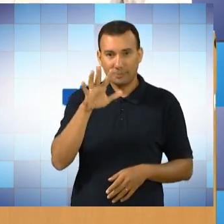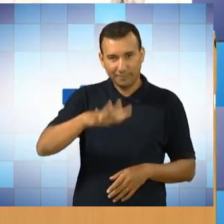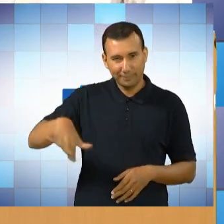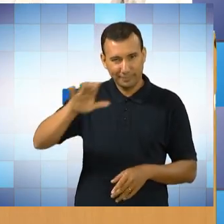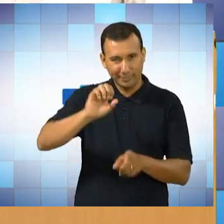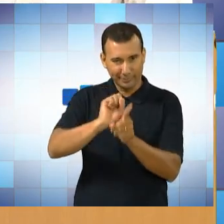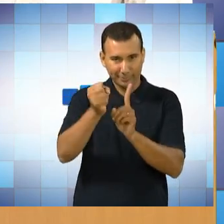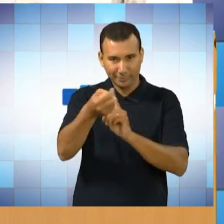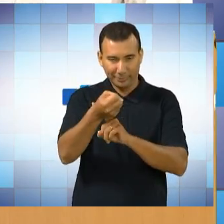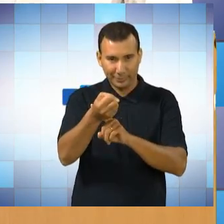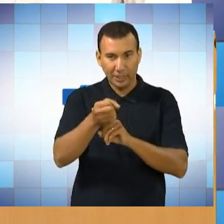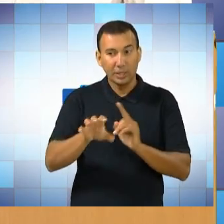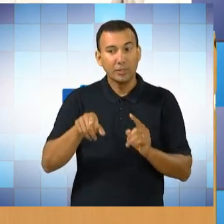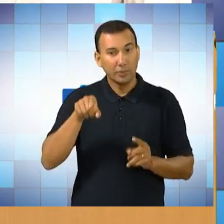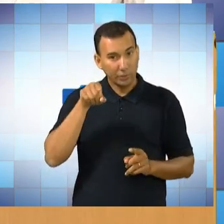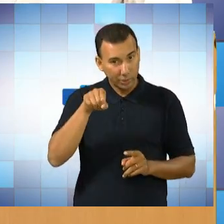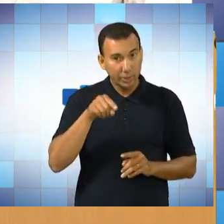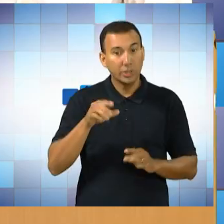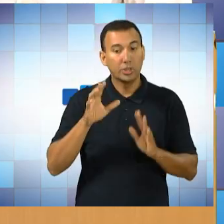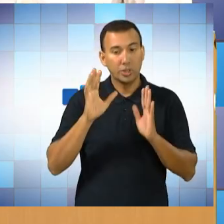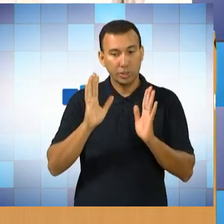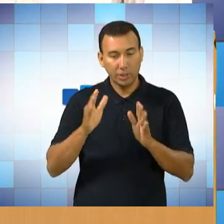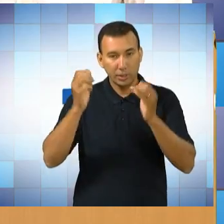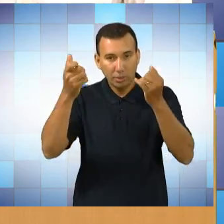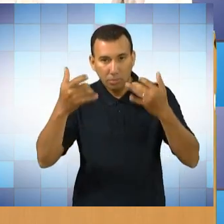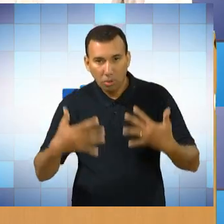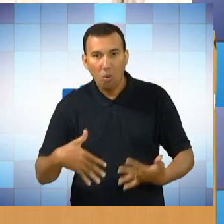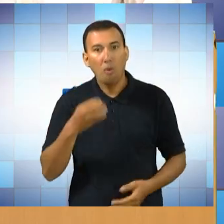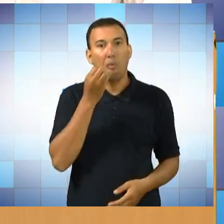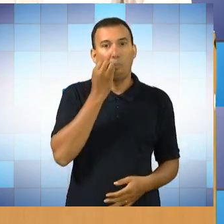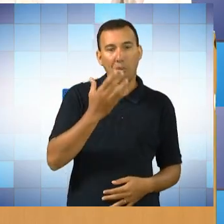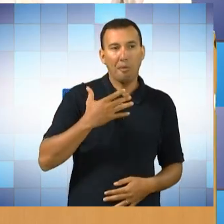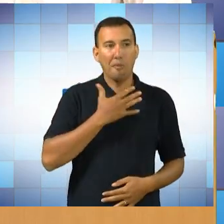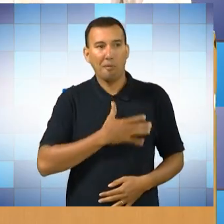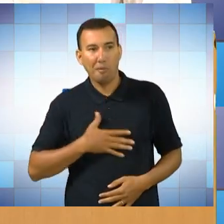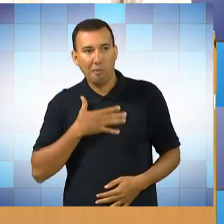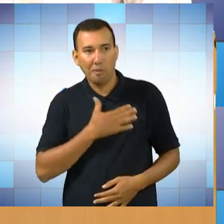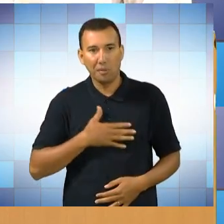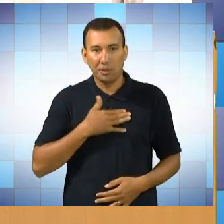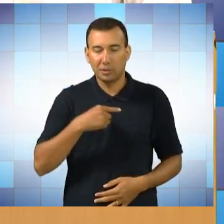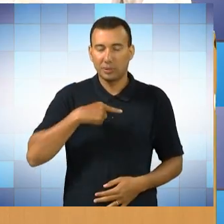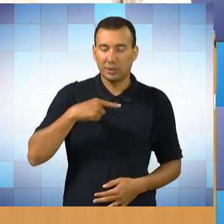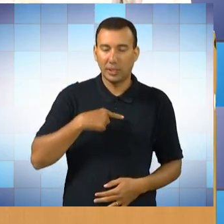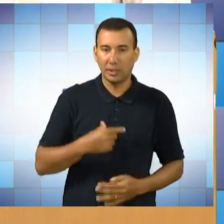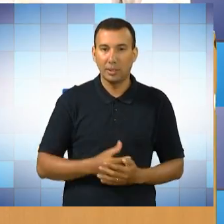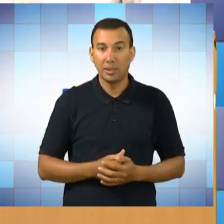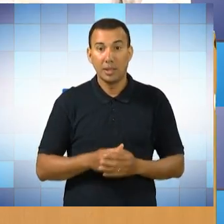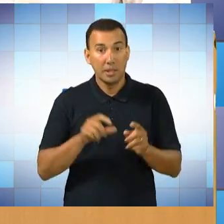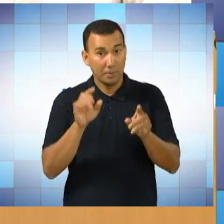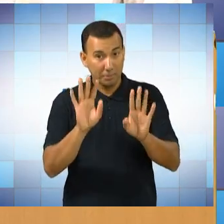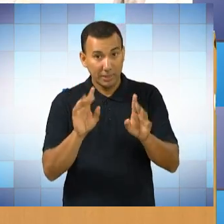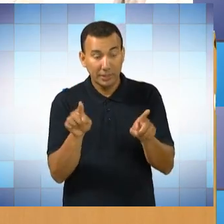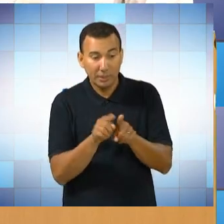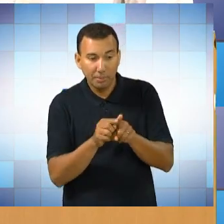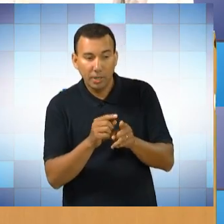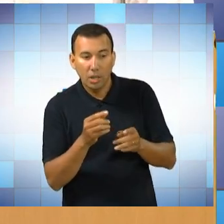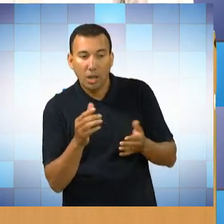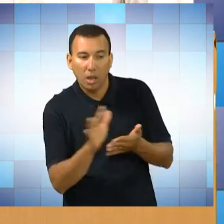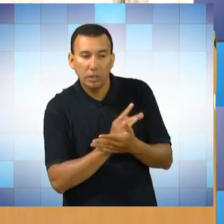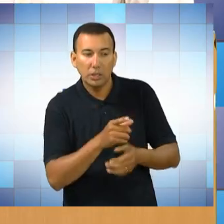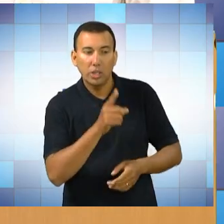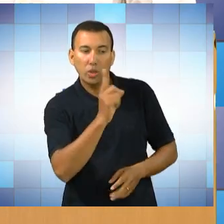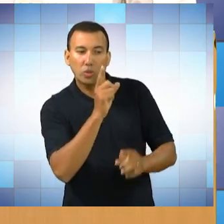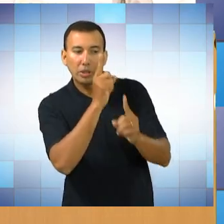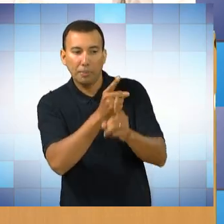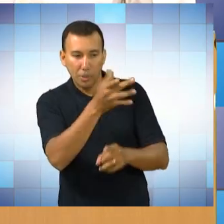E você já falou do respaldo, né? Foi bom, foi positivo. Muito positivo. E lá, dá para descobrir algum talento, assim,